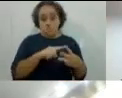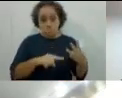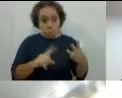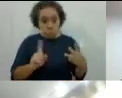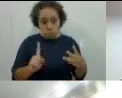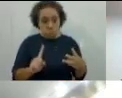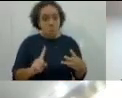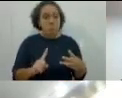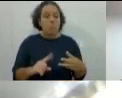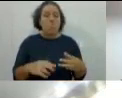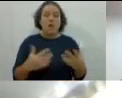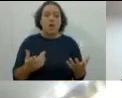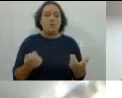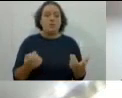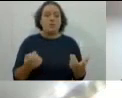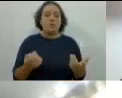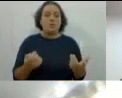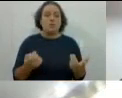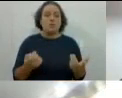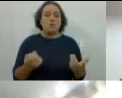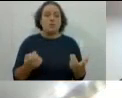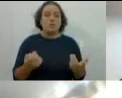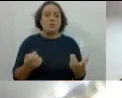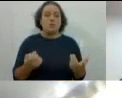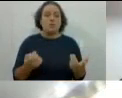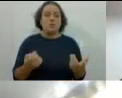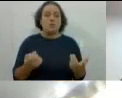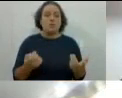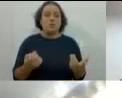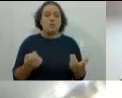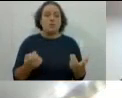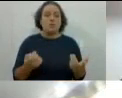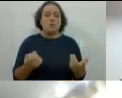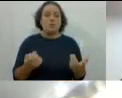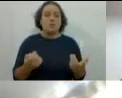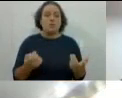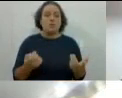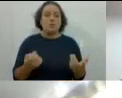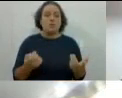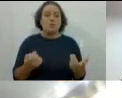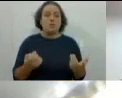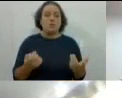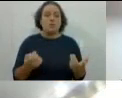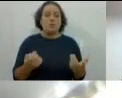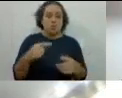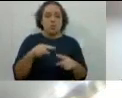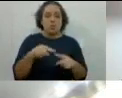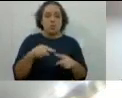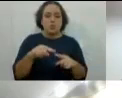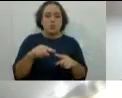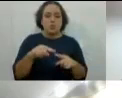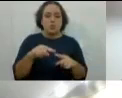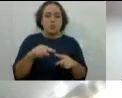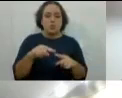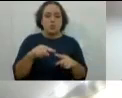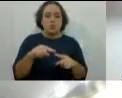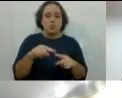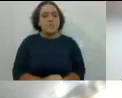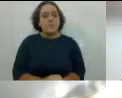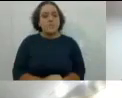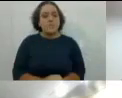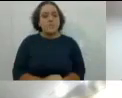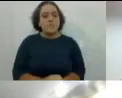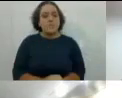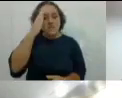surdos hoje na nossa aula. A gente queria saber se tem necessidade da entrevista